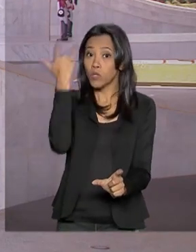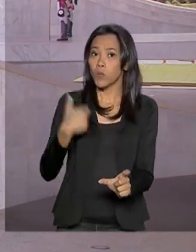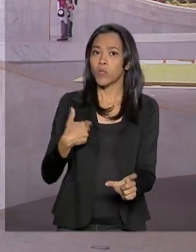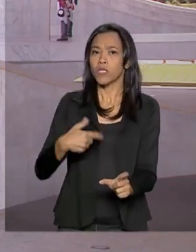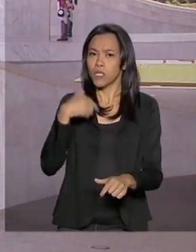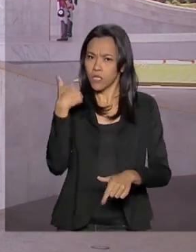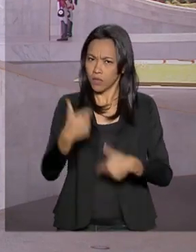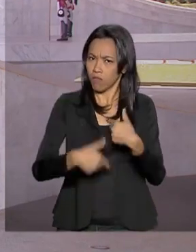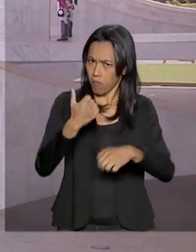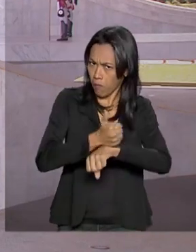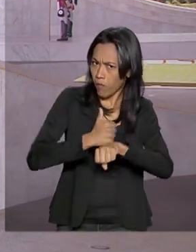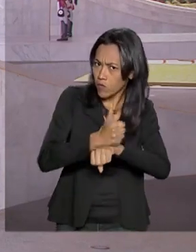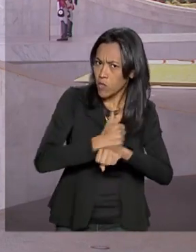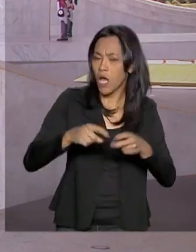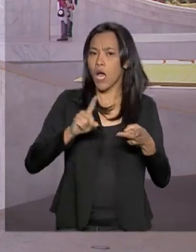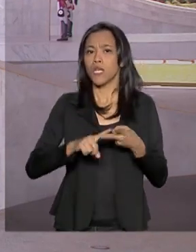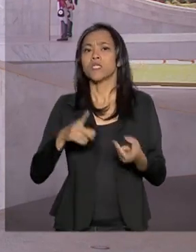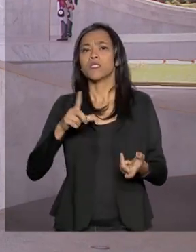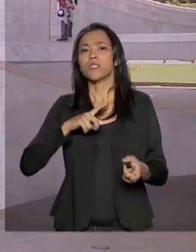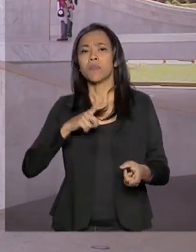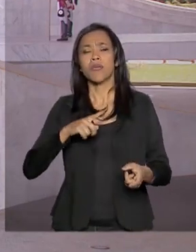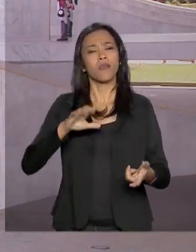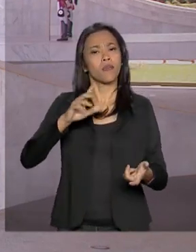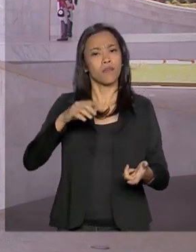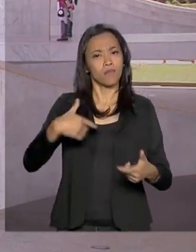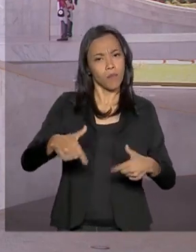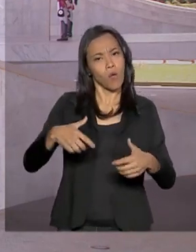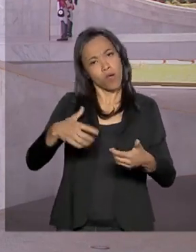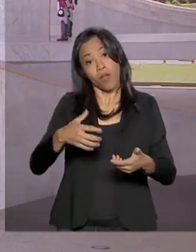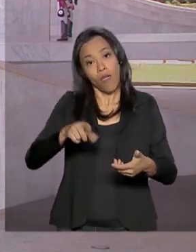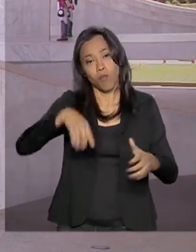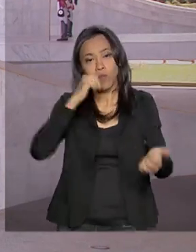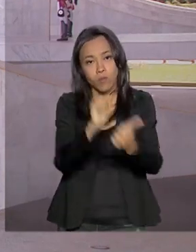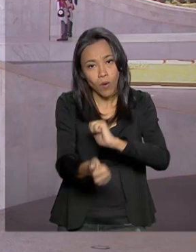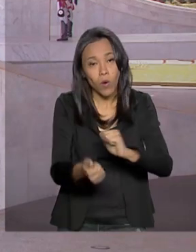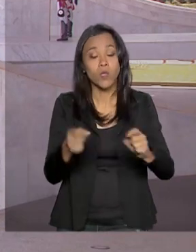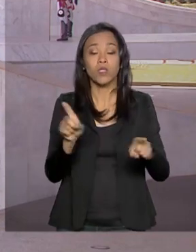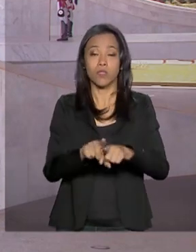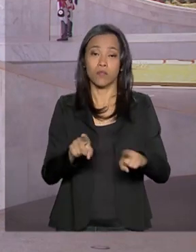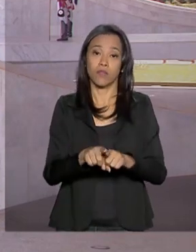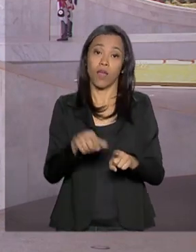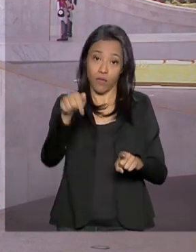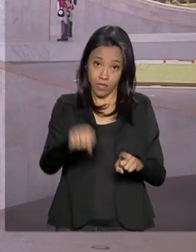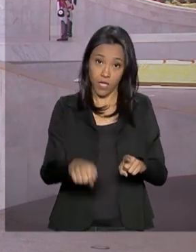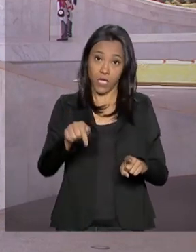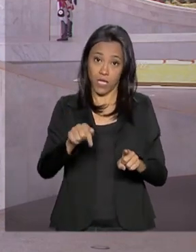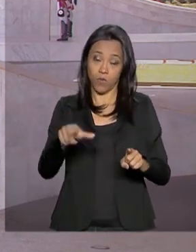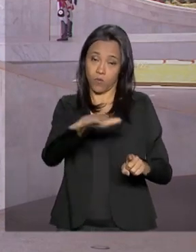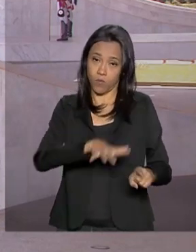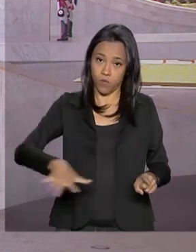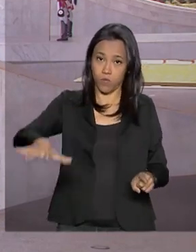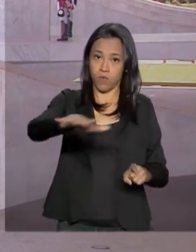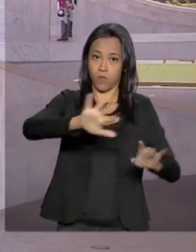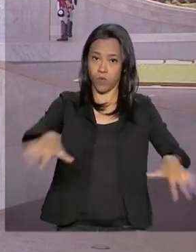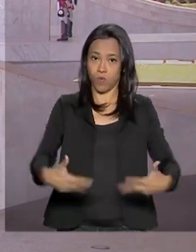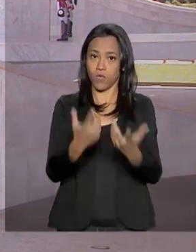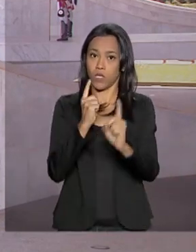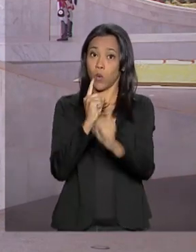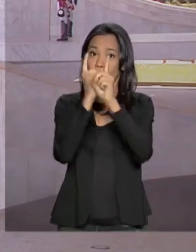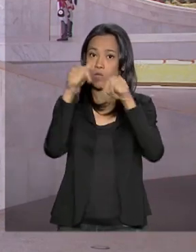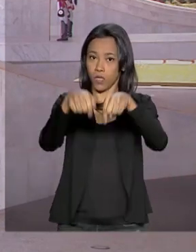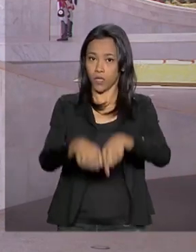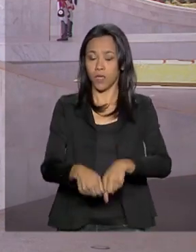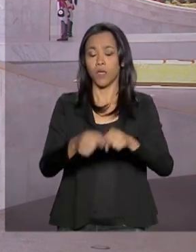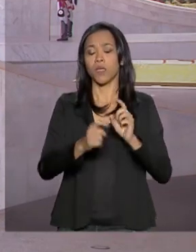atiradores esportivos e colecionadores. Esse evento vai ser aqui no Palácio do Planalto. O porta-voz da Presidência da